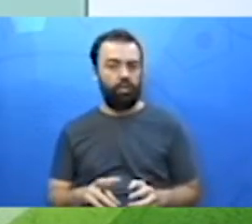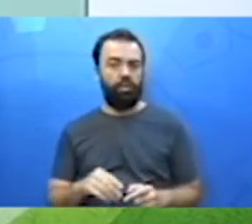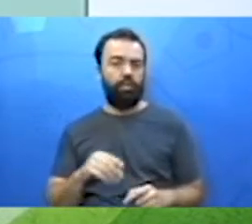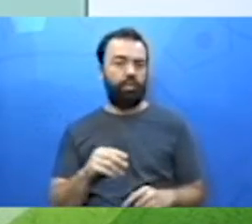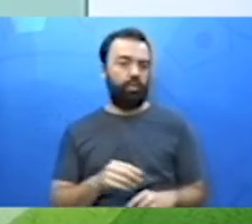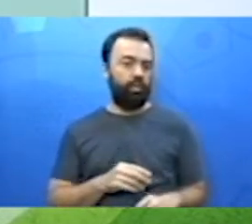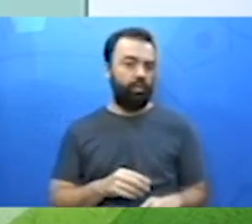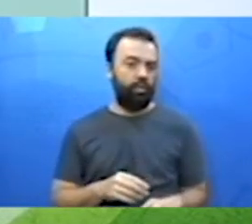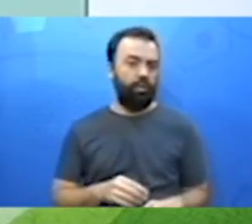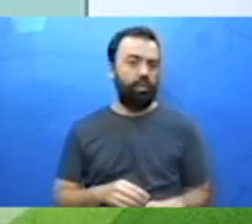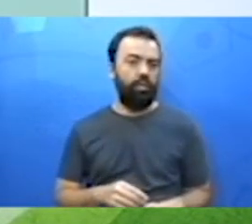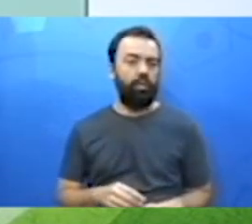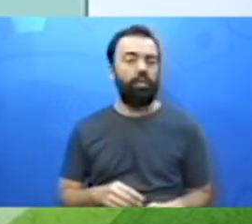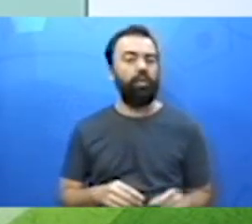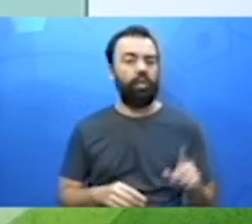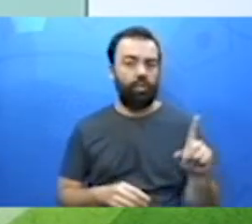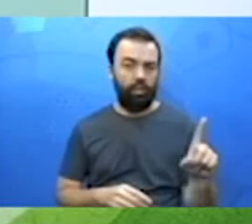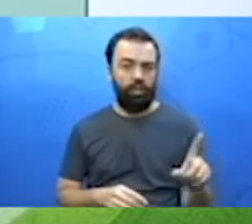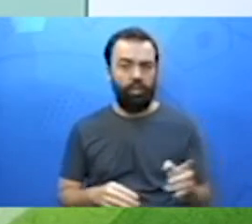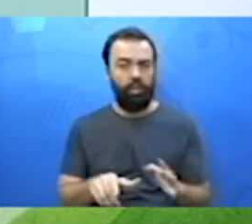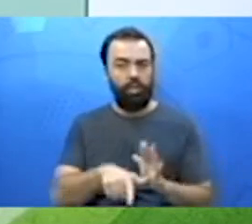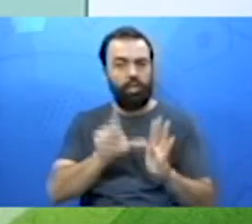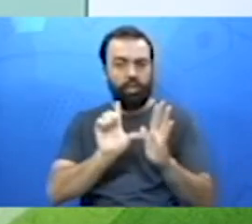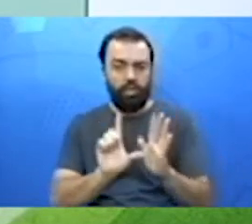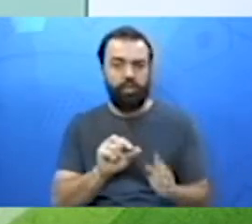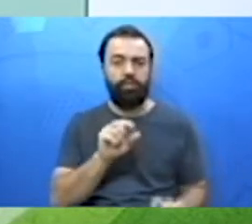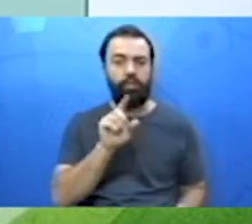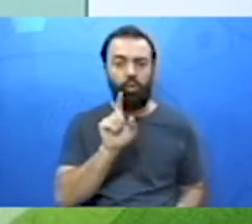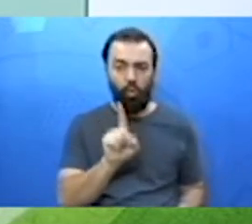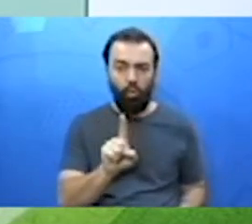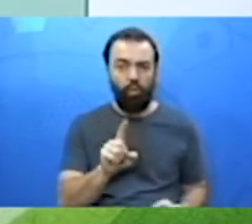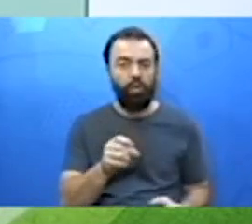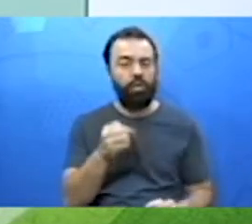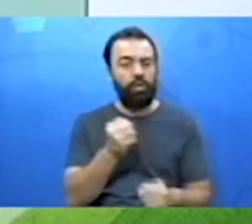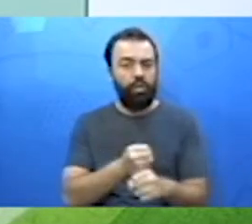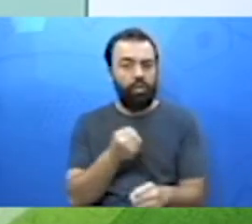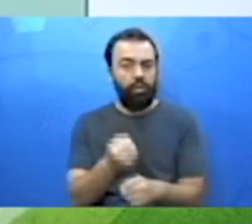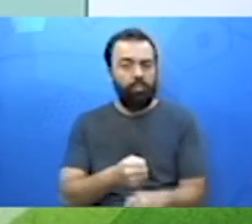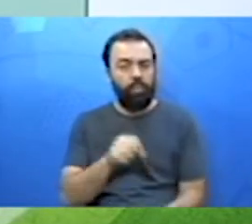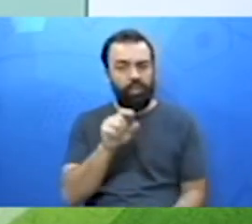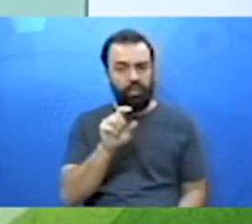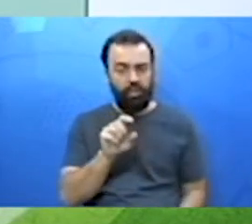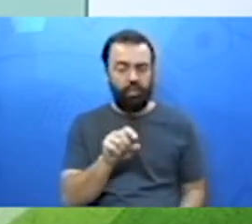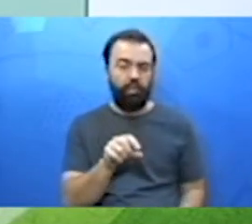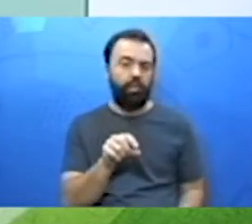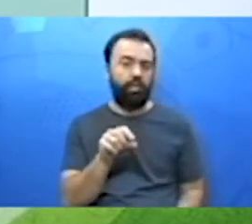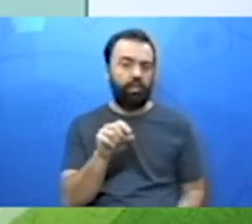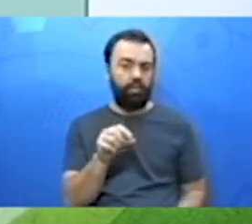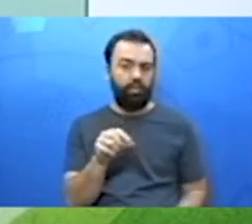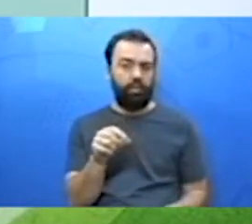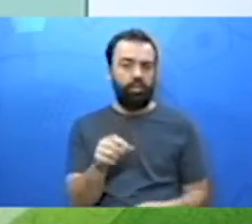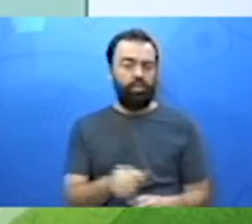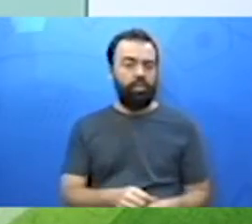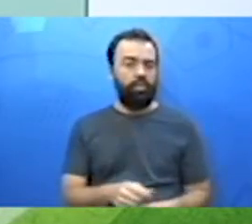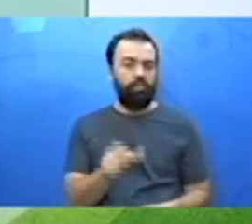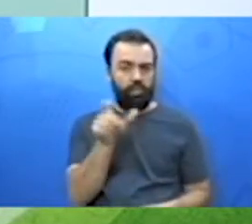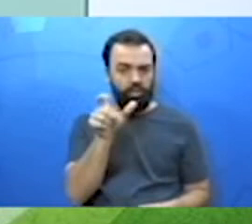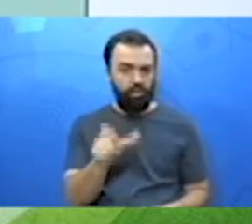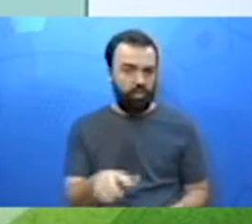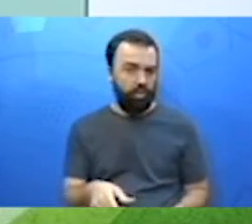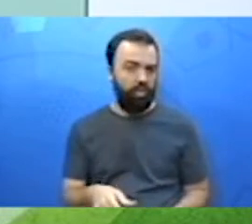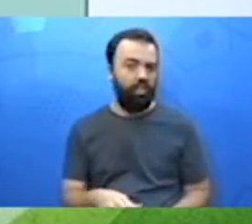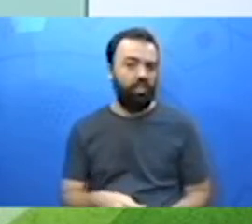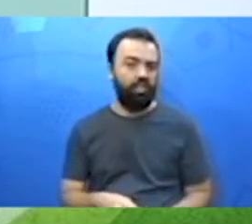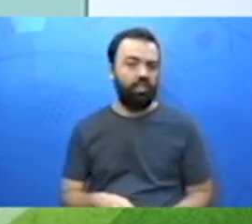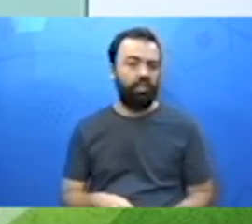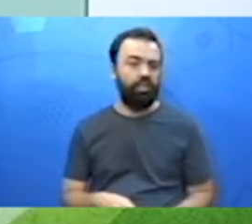tá? Então, aqui tinha 1. Olha lá. 1 pedreiro construiu em 24 dias. Tá vendo a diferença,